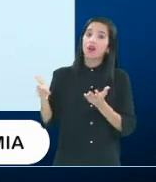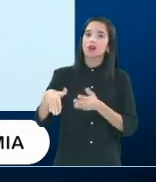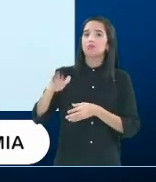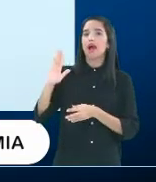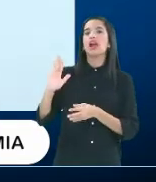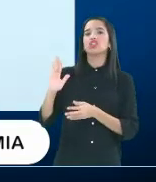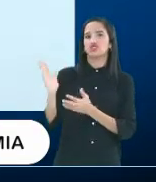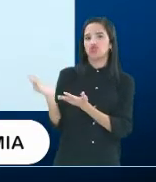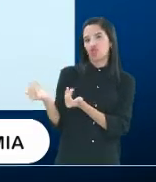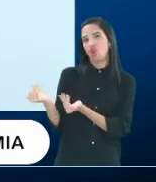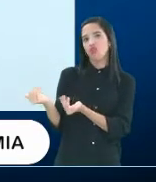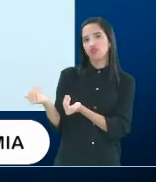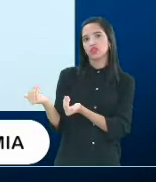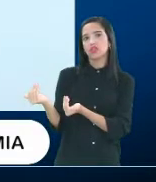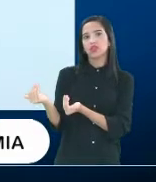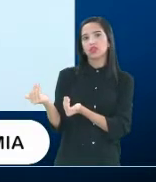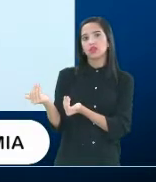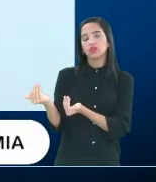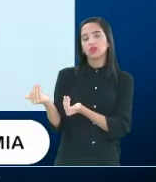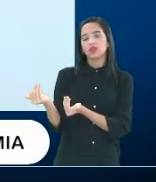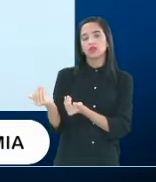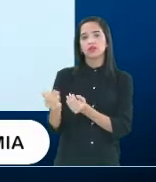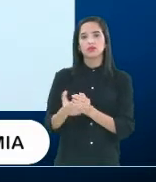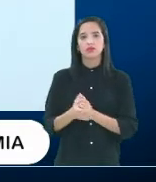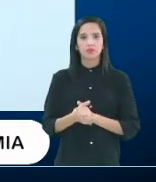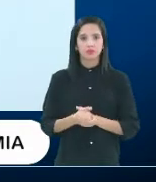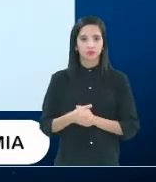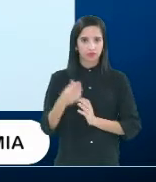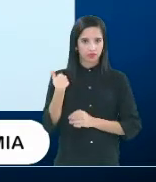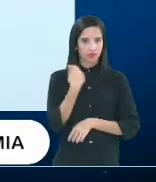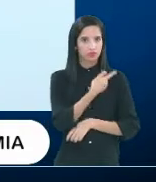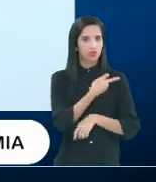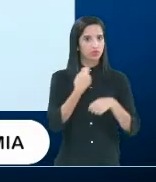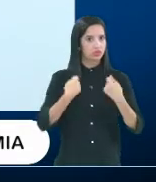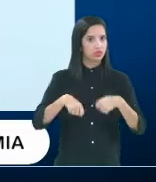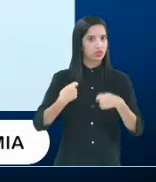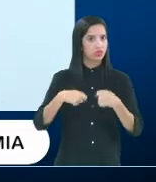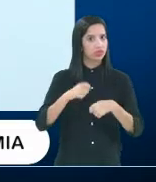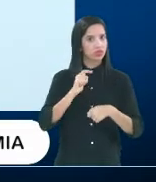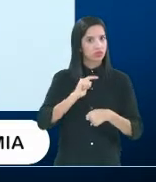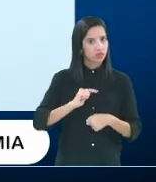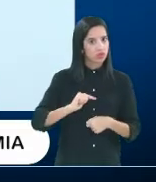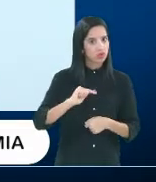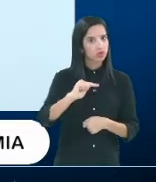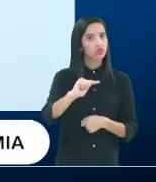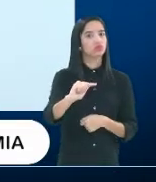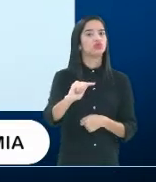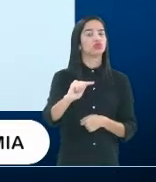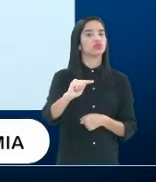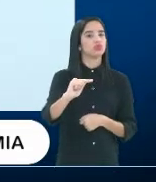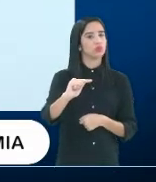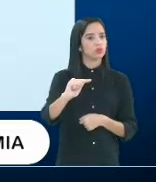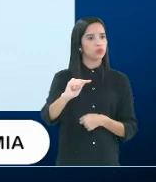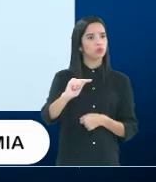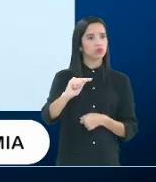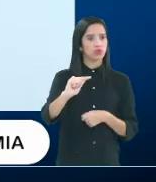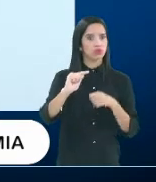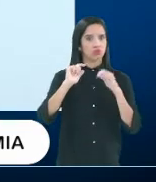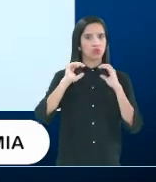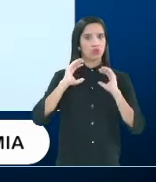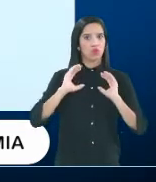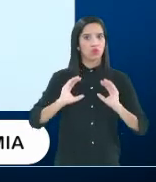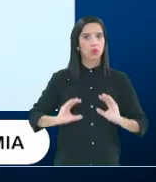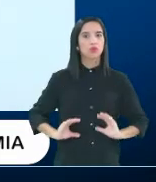mas o que nos resta é manter os comportamentos, manter os comportamentos